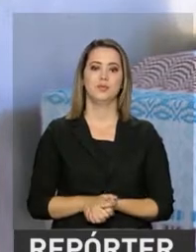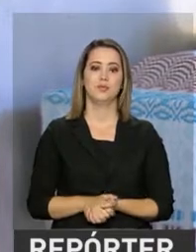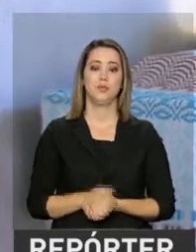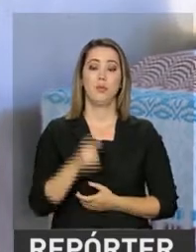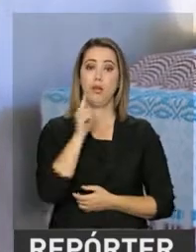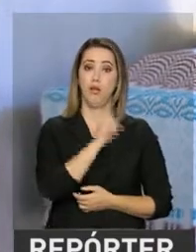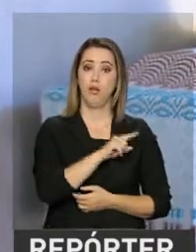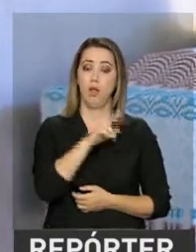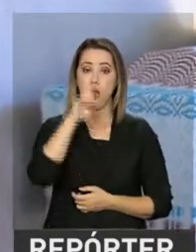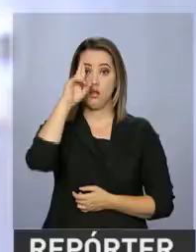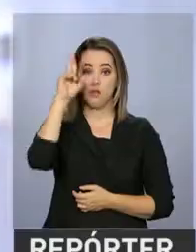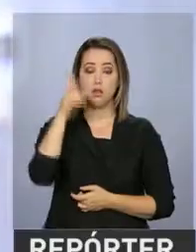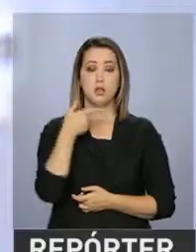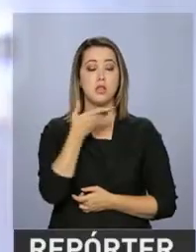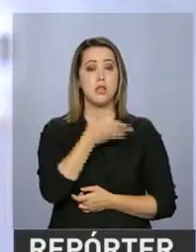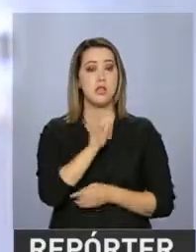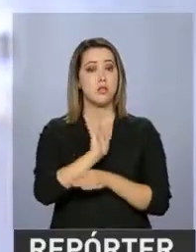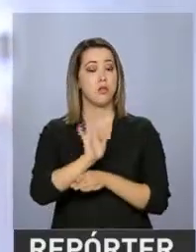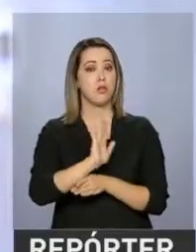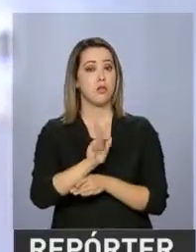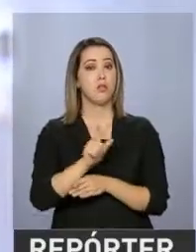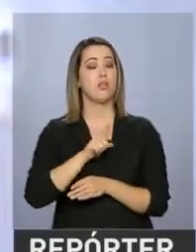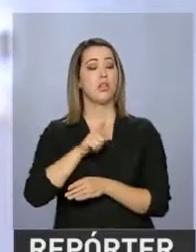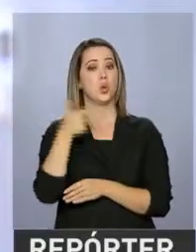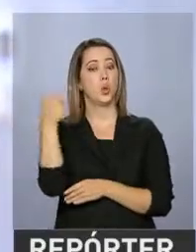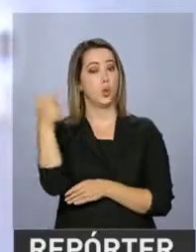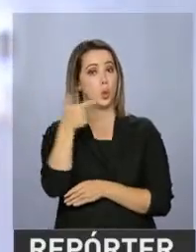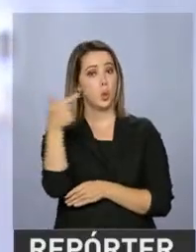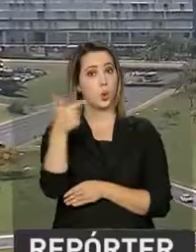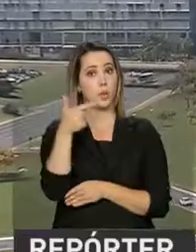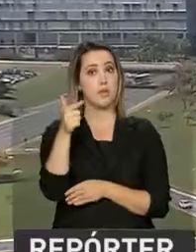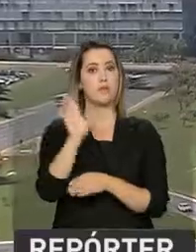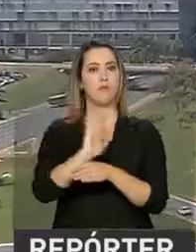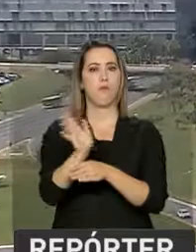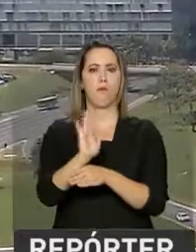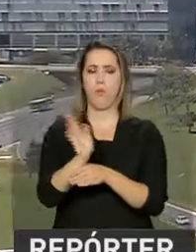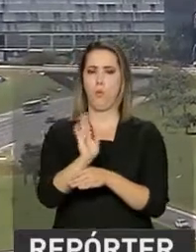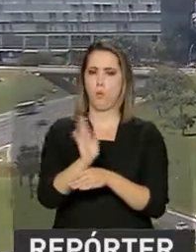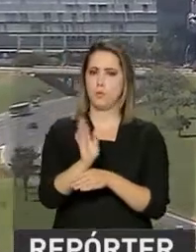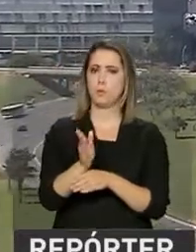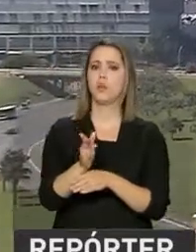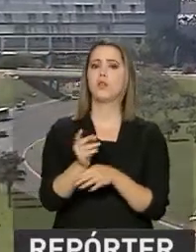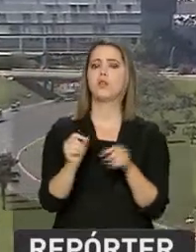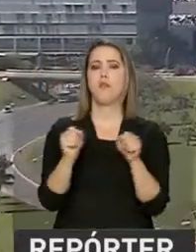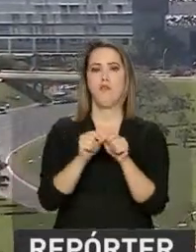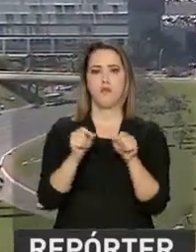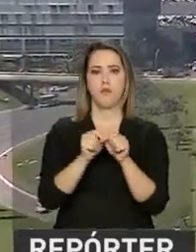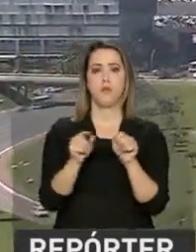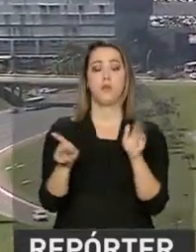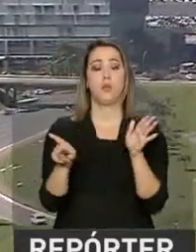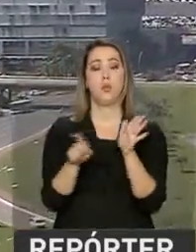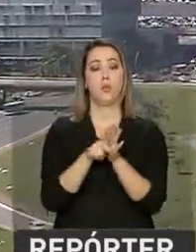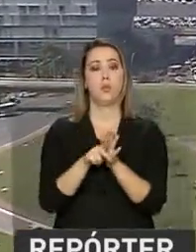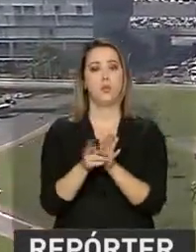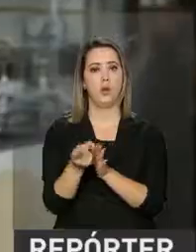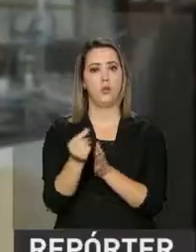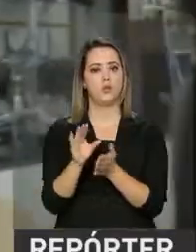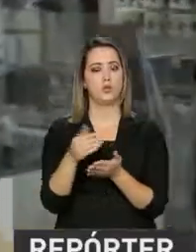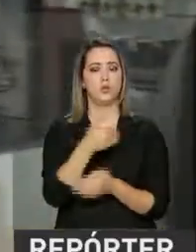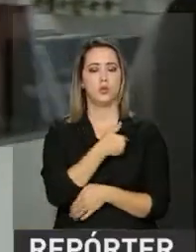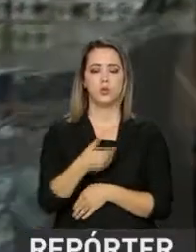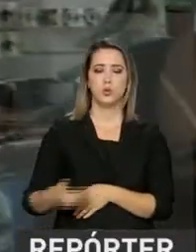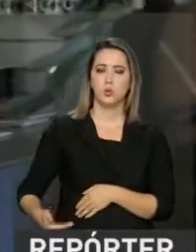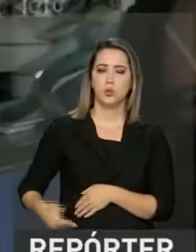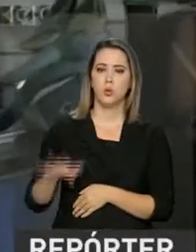cineasta Lancho Asvarberg tem dois curtas-metragem no mercado, produzidos com financiamento do Ministério da Cultura.